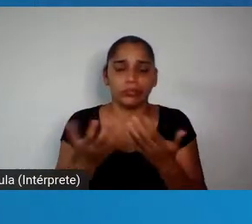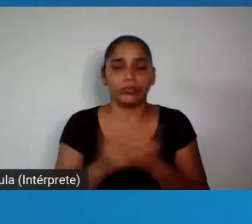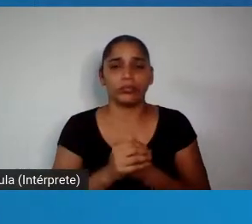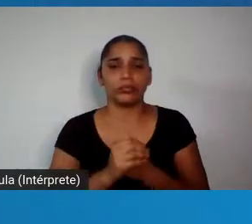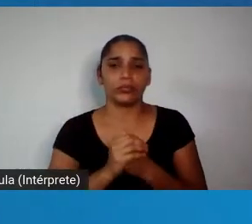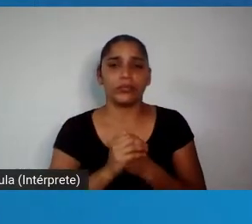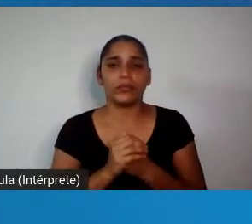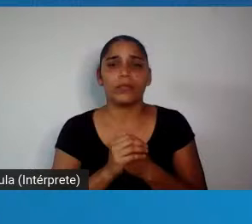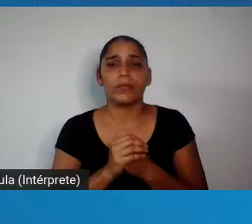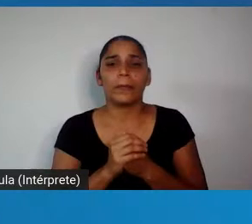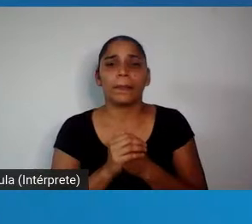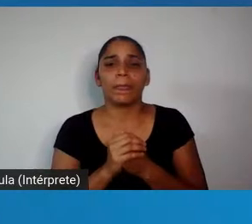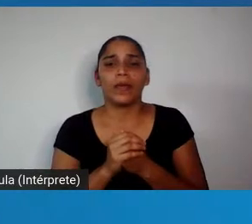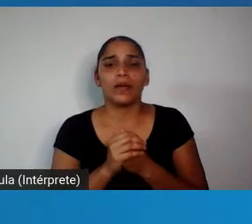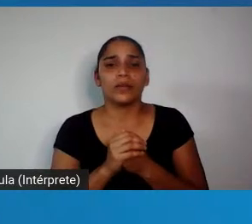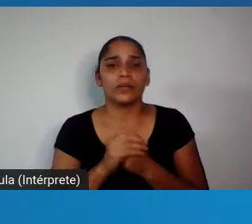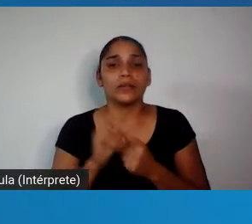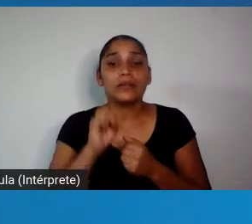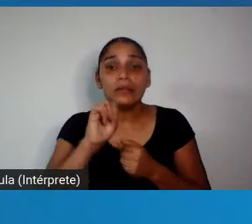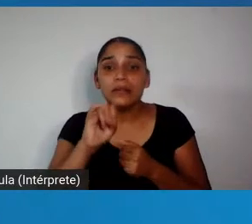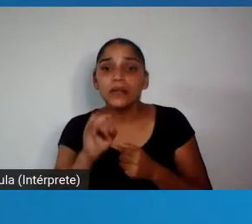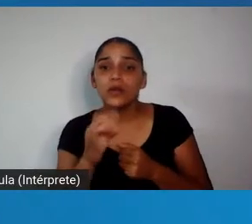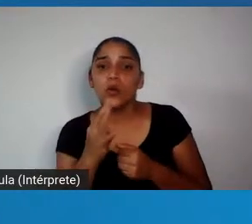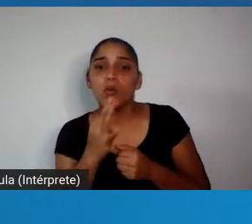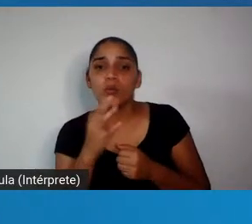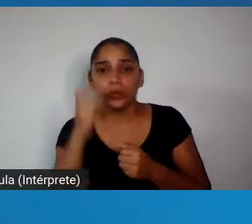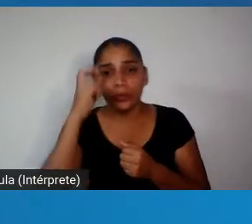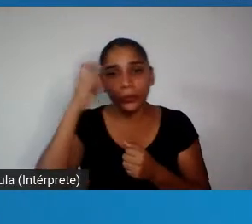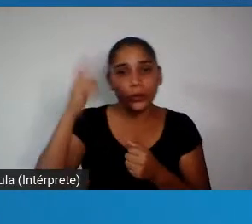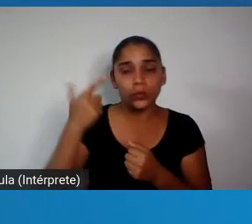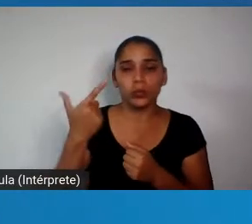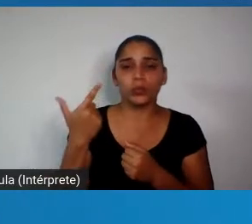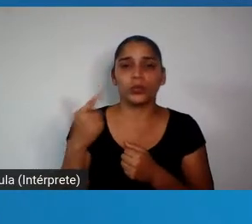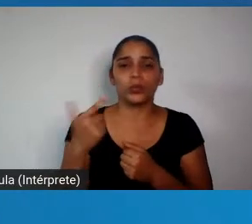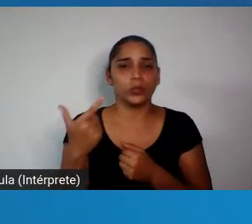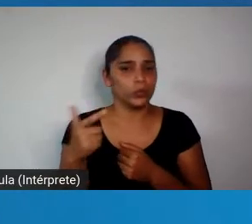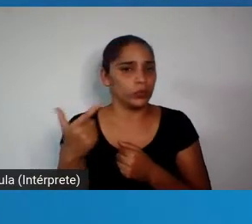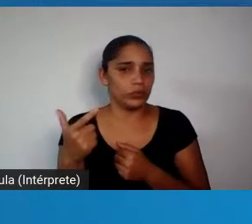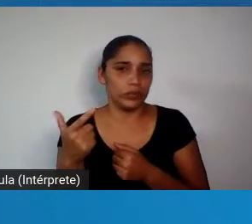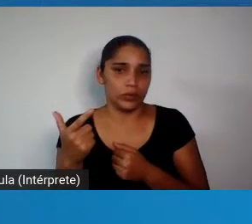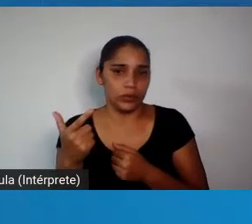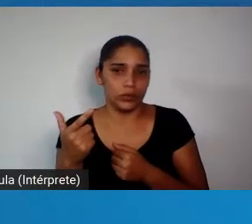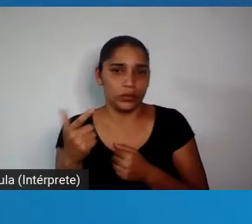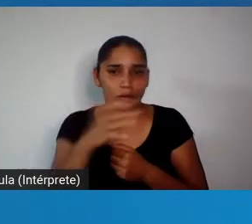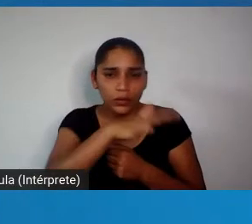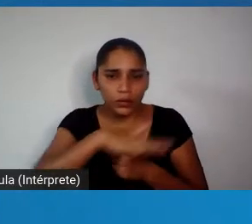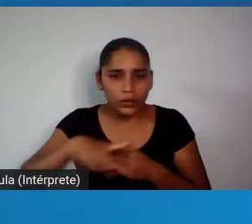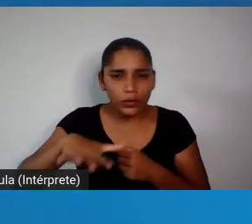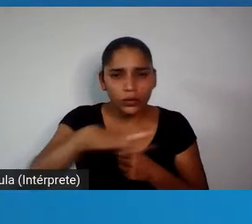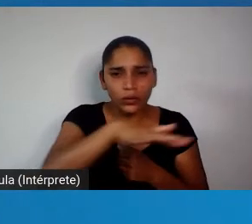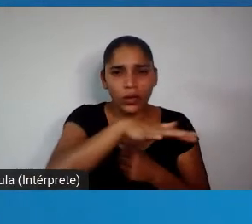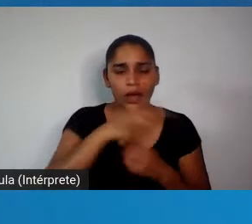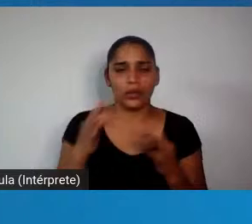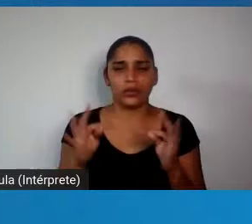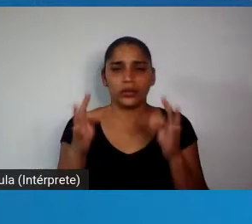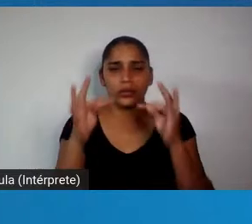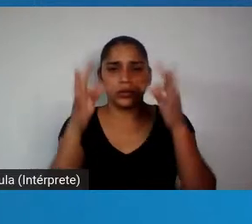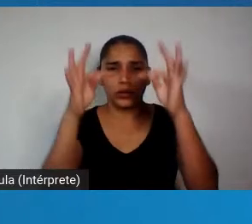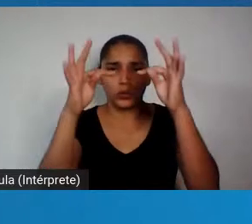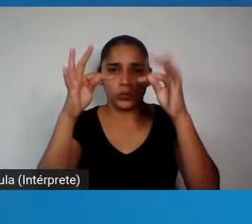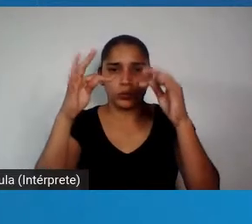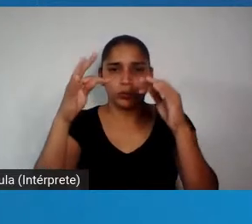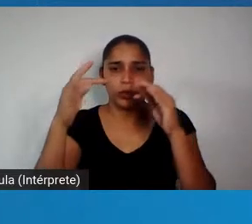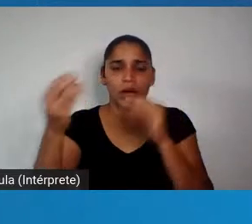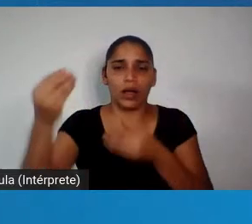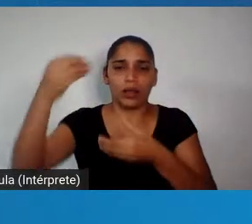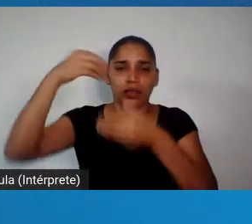então, se ele não tiver conhecimento, capacidade, e aí tem uma coisa, gente, na área industrial e tecnológica, o conhecimento está no cérebro, mas